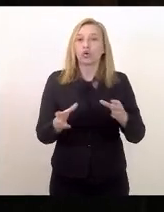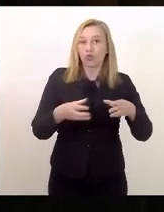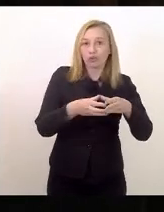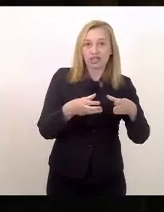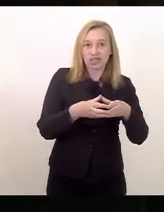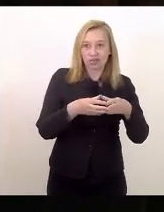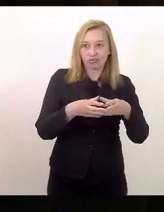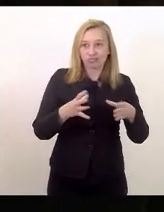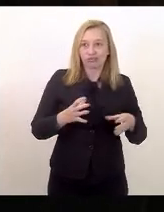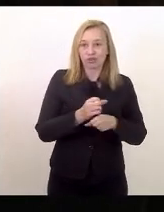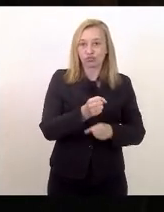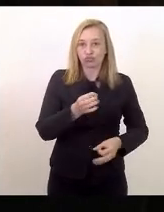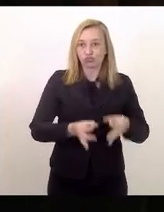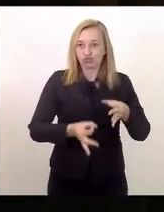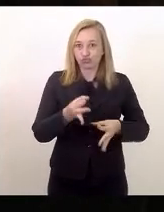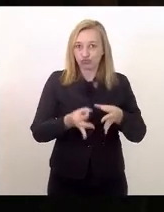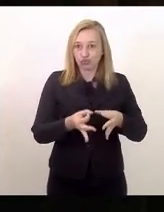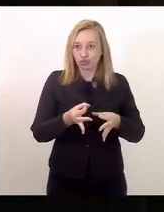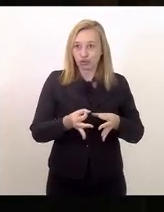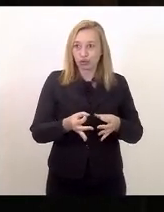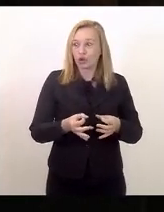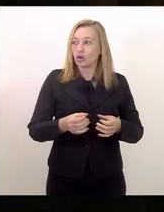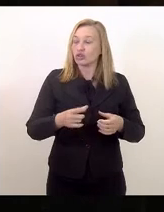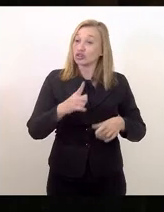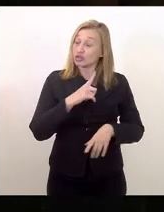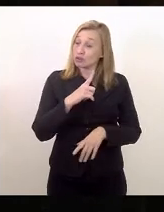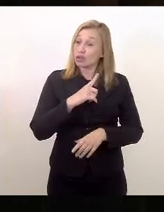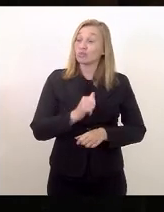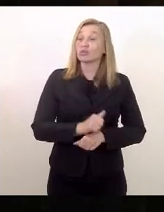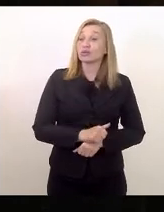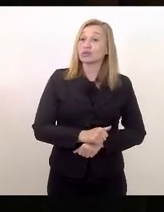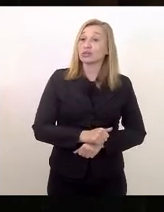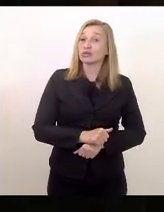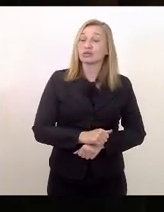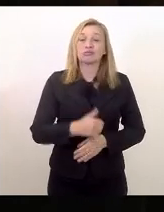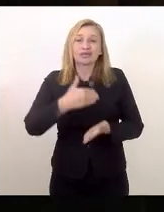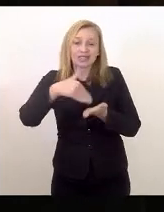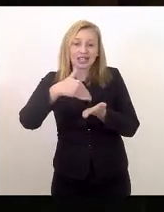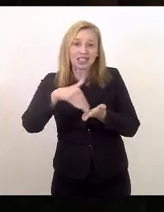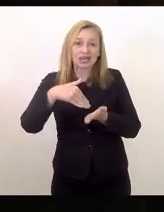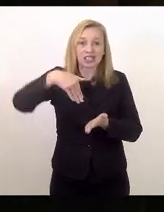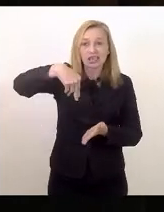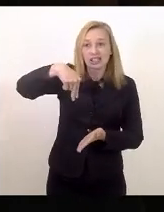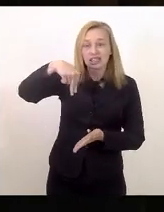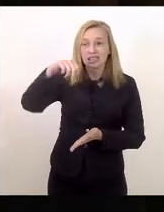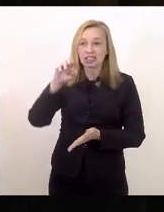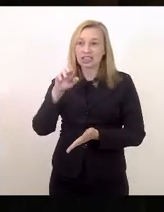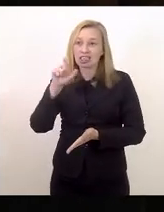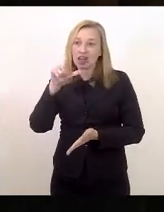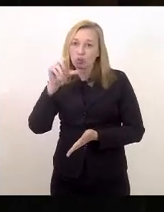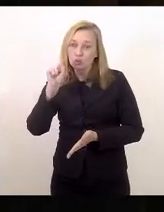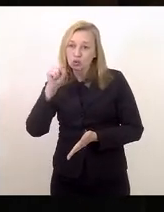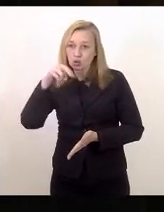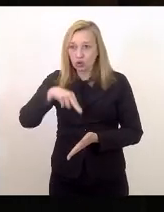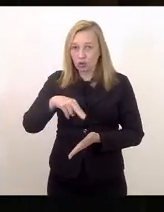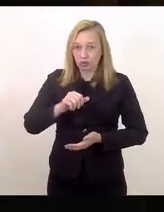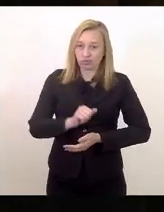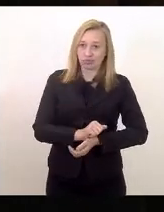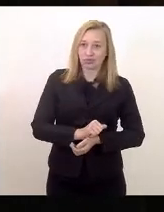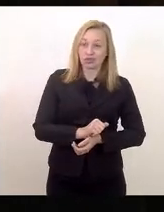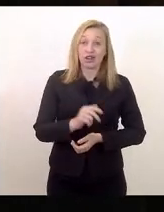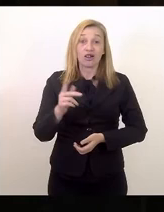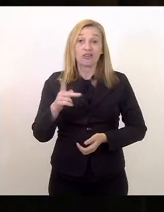de tributação, onde ouvimos o secretário Nelson Rocha sobre as